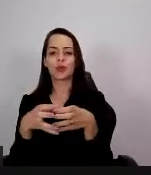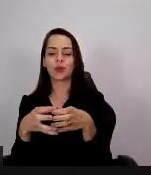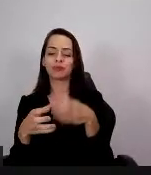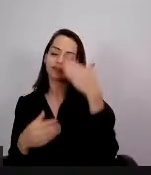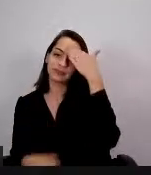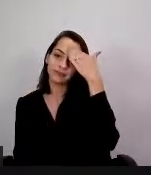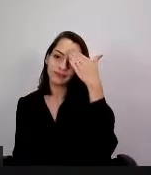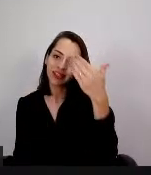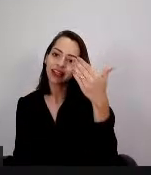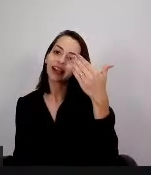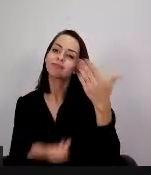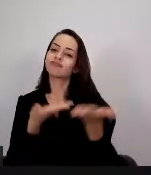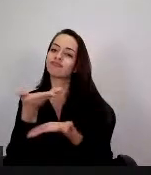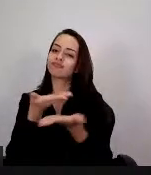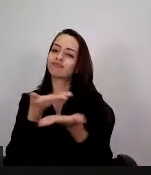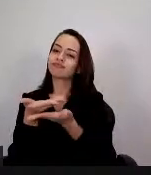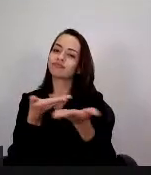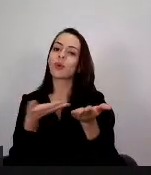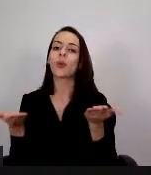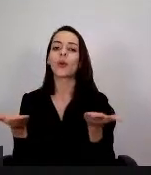oportunidade de trocar essas ideias com vocês.